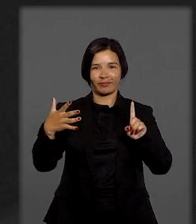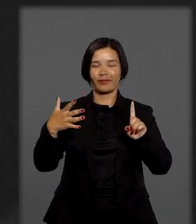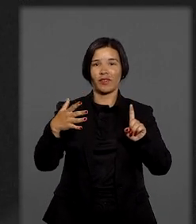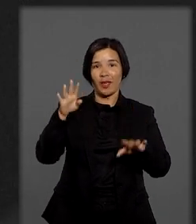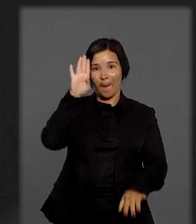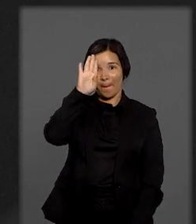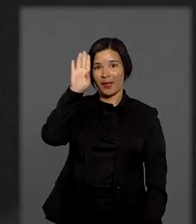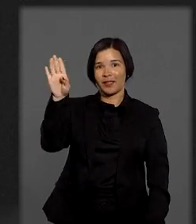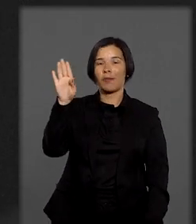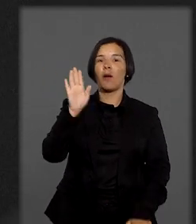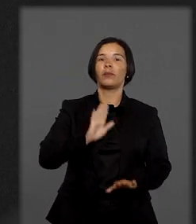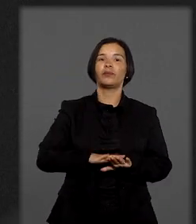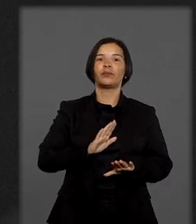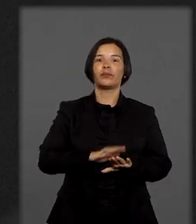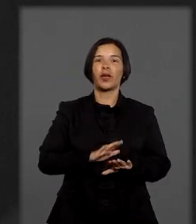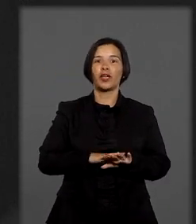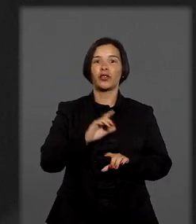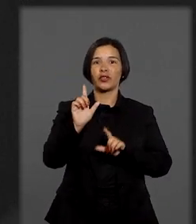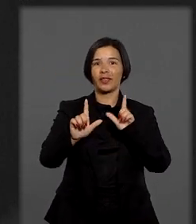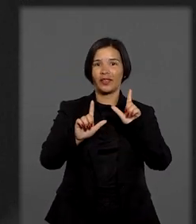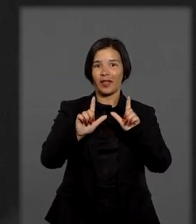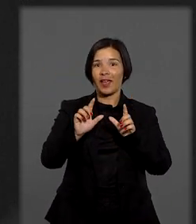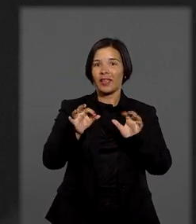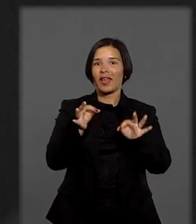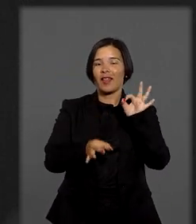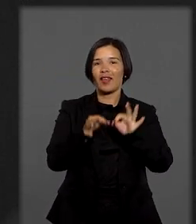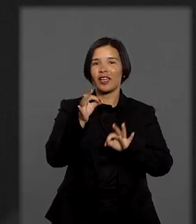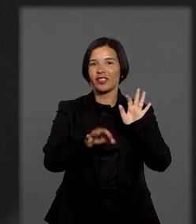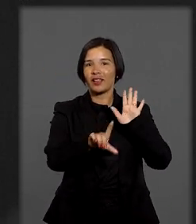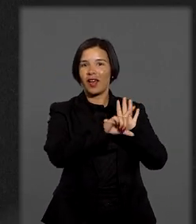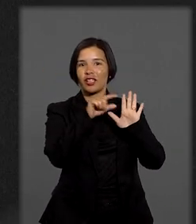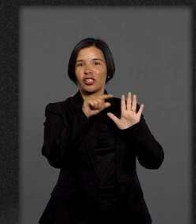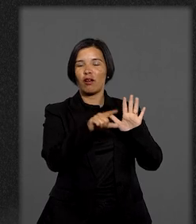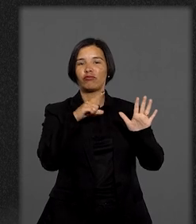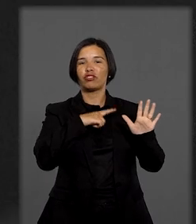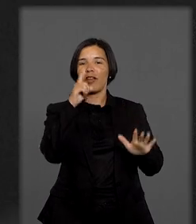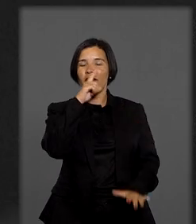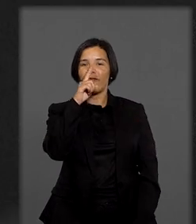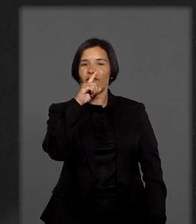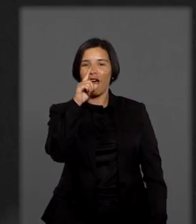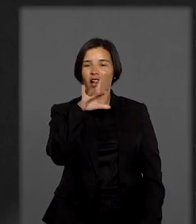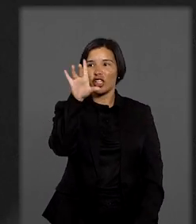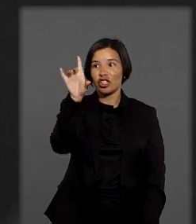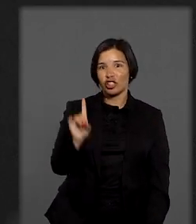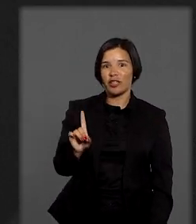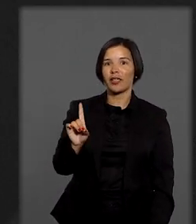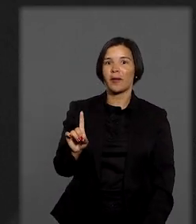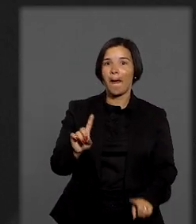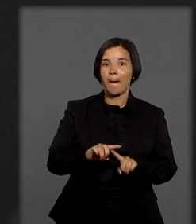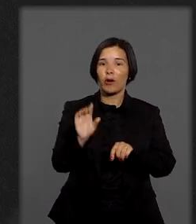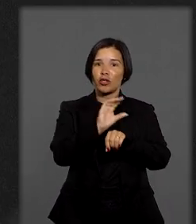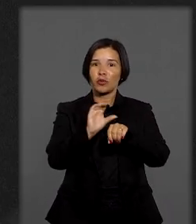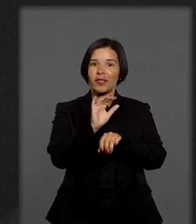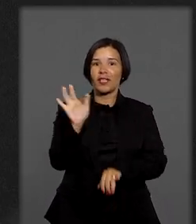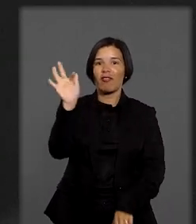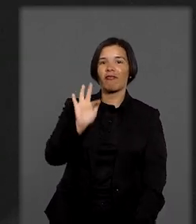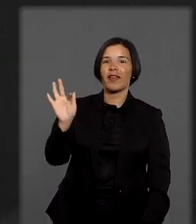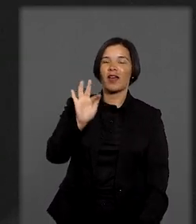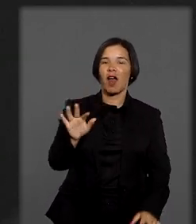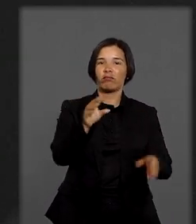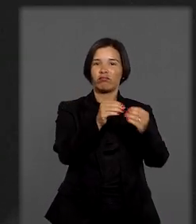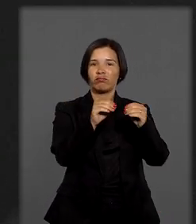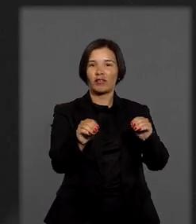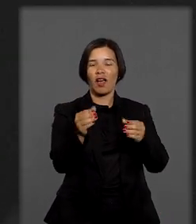Principalmente em momentos em que a legislação deixava brechas para a negação de direitos, apesar da Constituição Federal